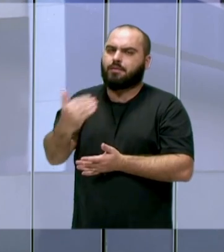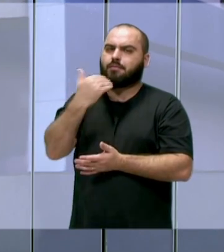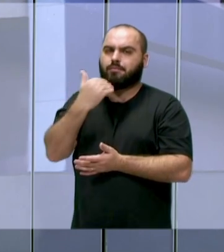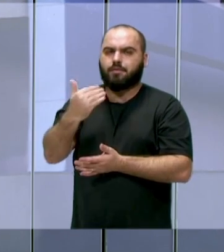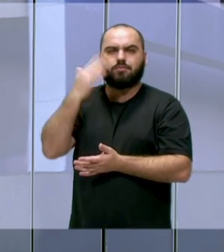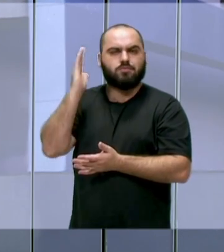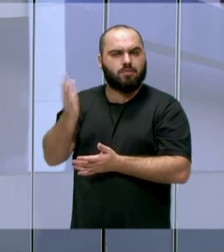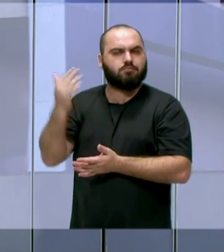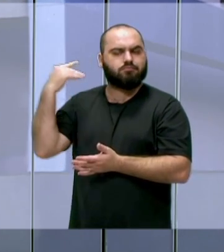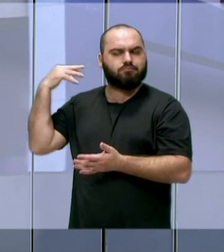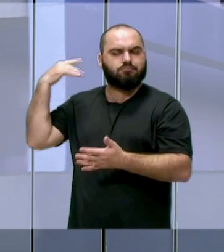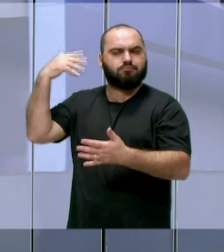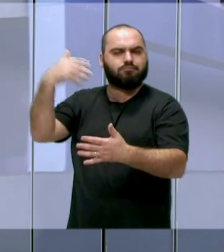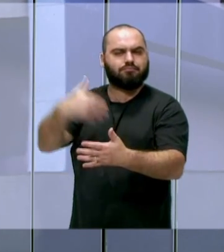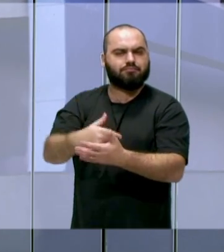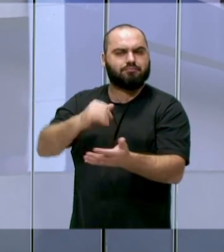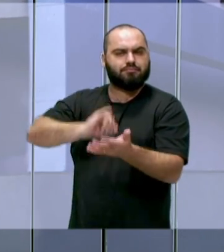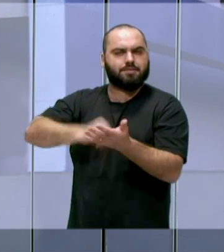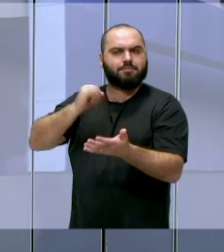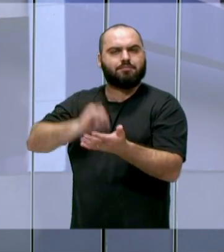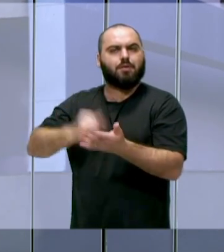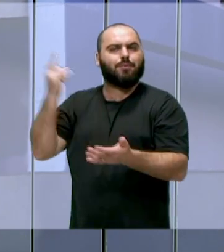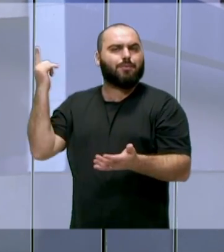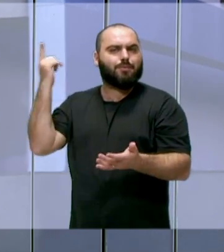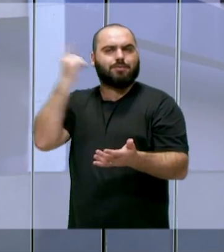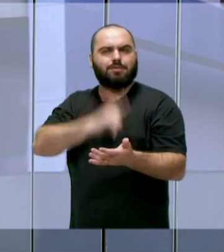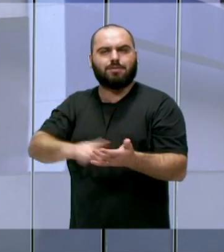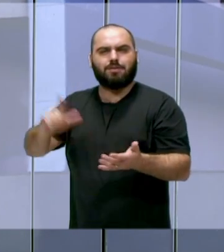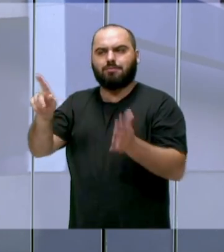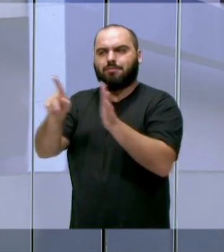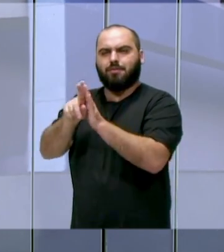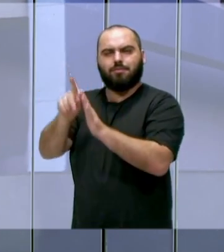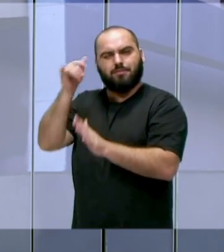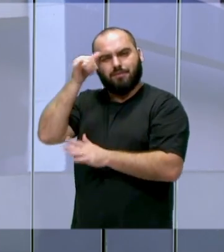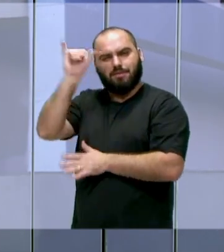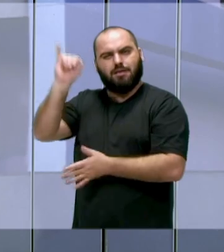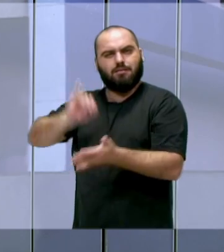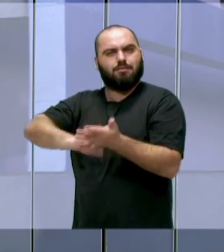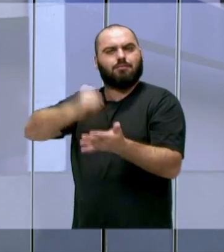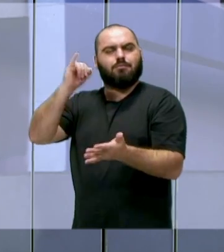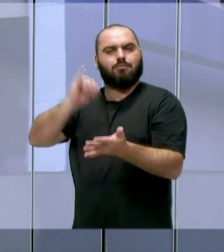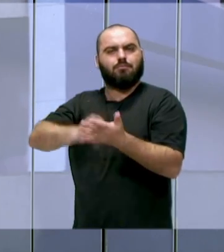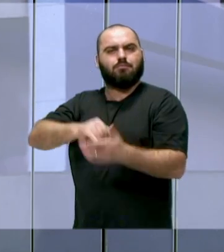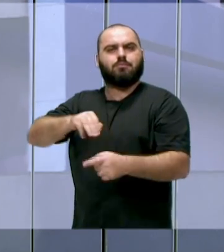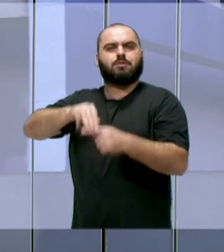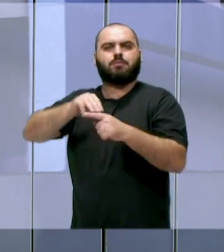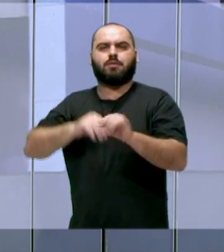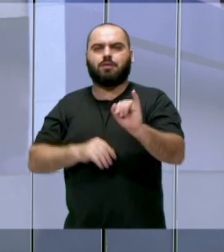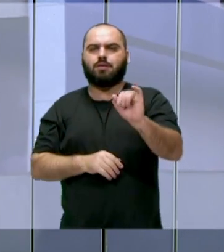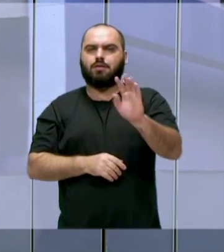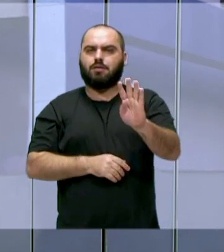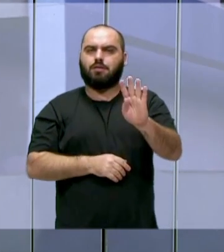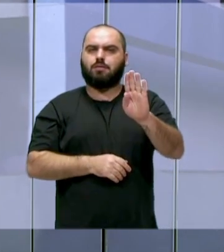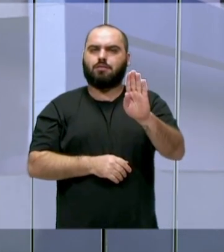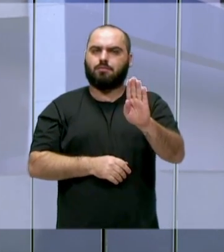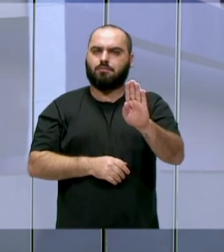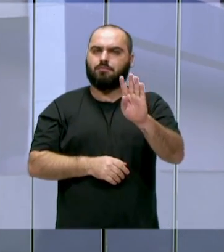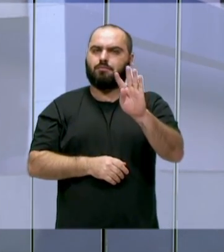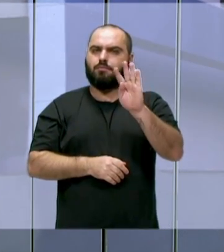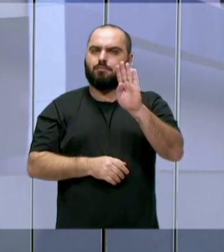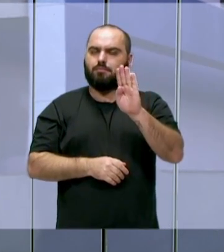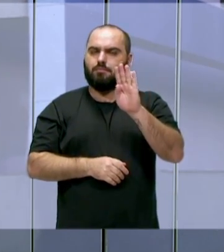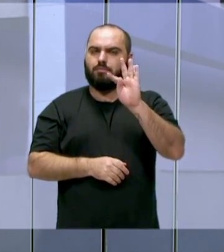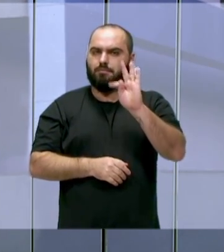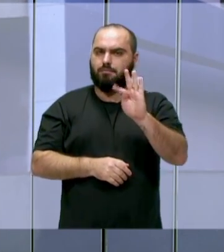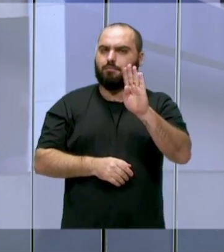Câmara, de flexibilização de tributos municipais, né, seja de TBI, seja do ISS, a gente já entrou com